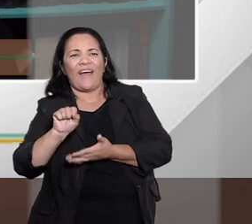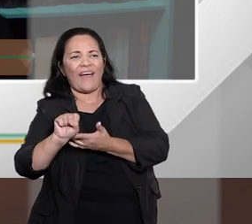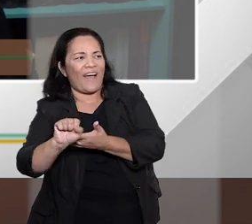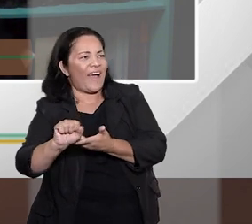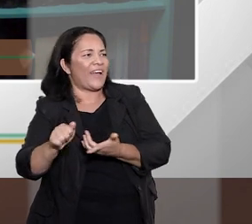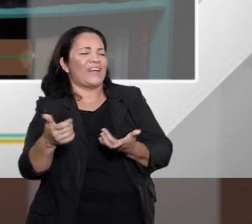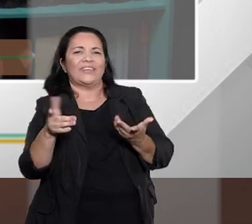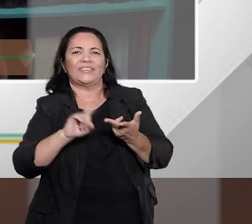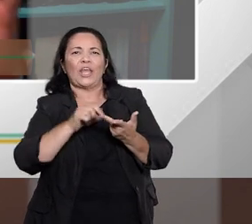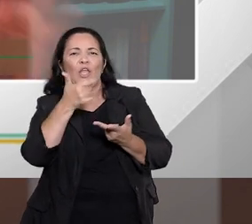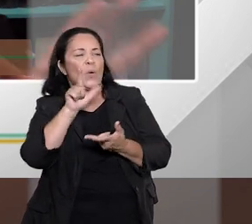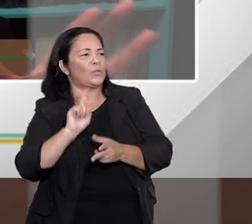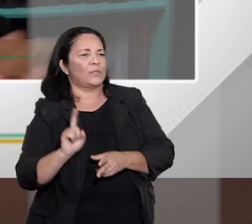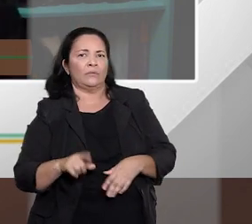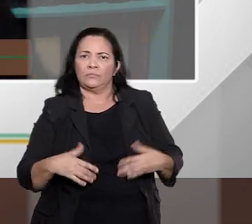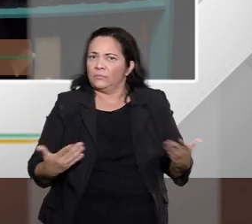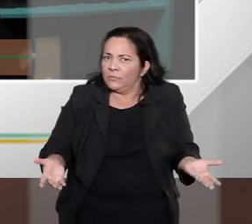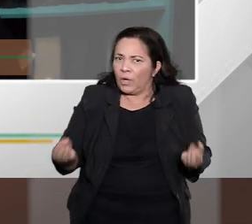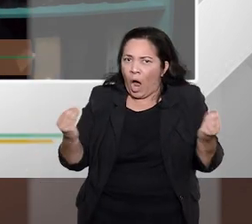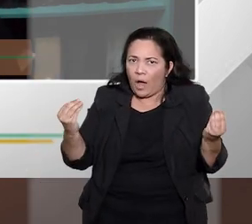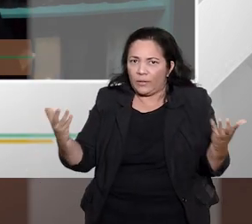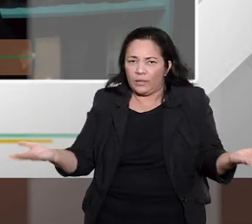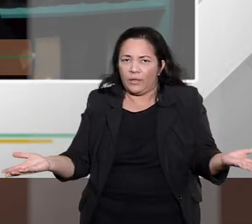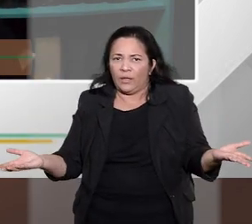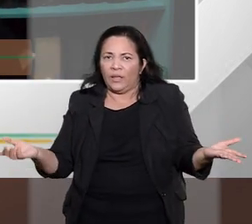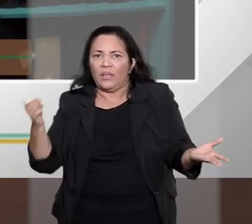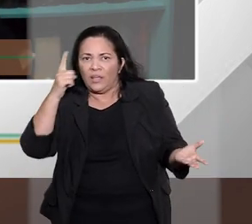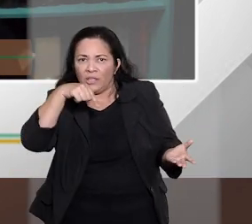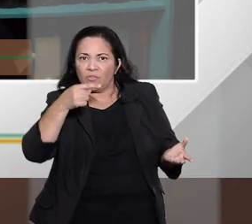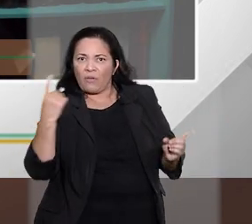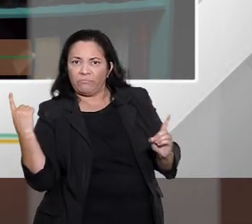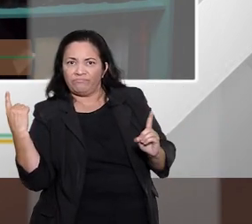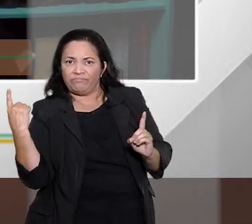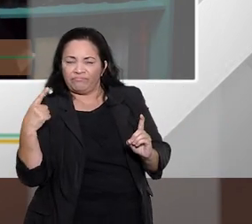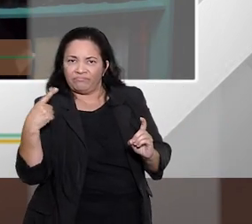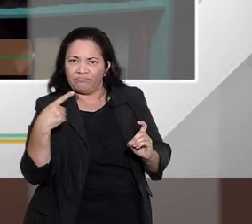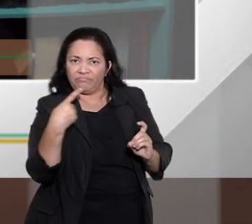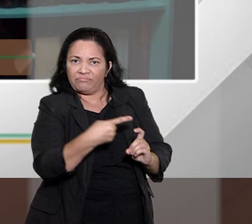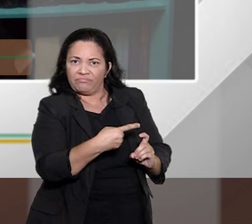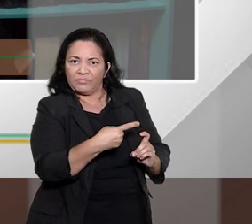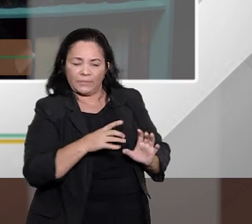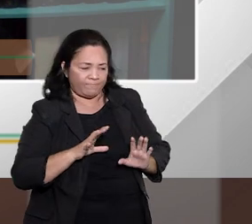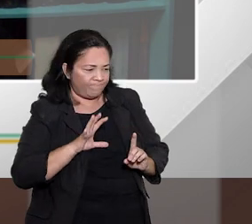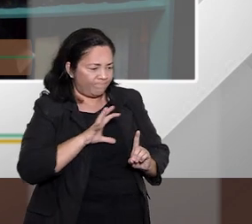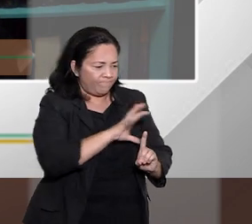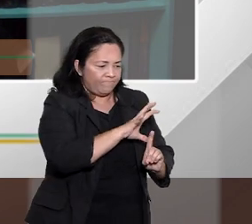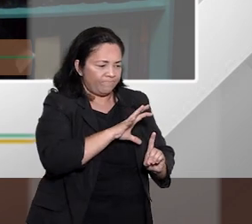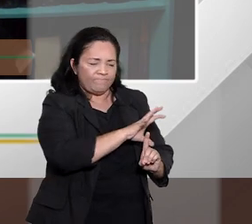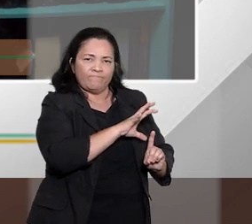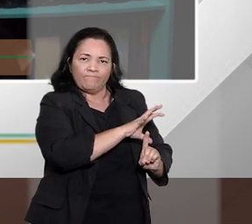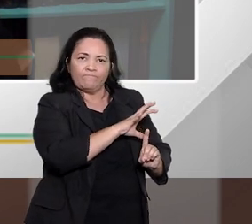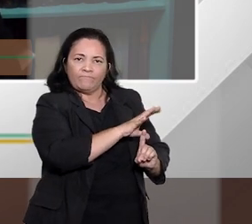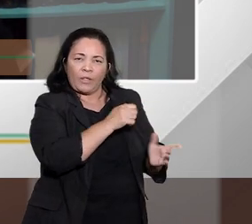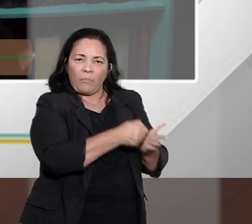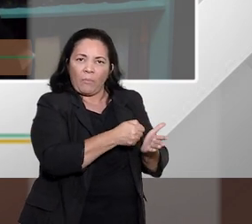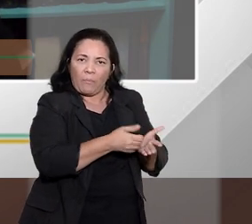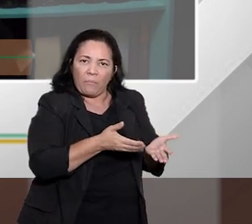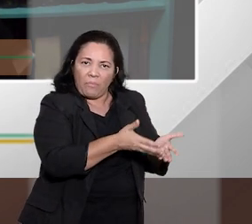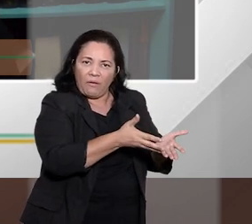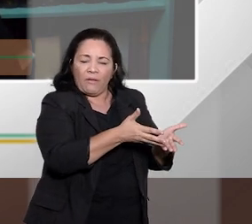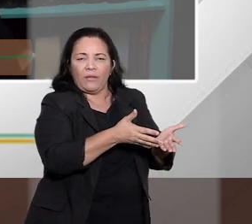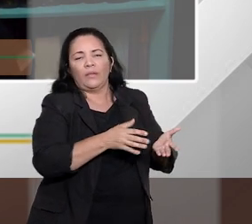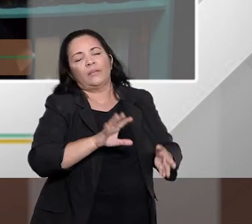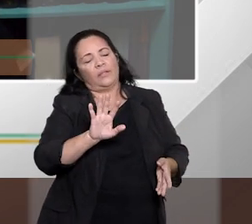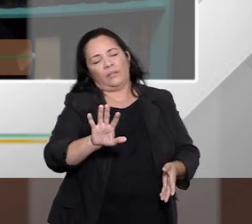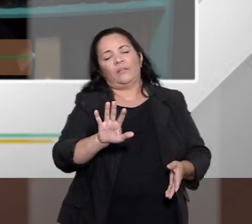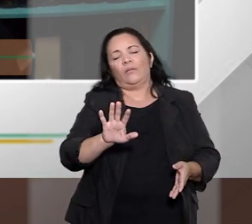Também, práticas de assédio são vedadas, de assediar, de insistir sobre o crédito. Então,